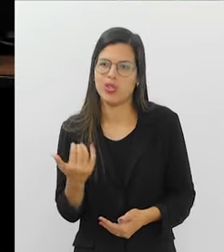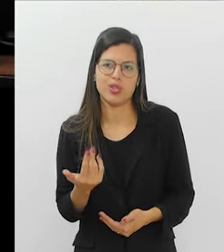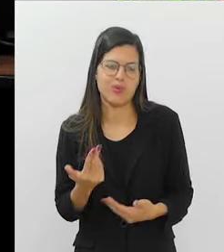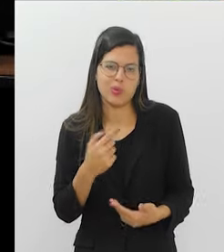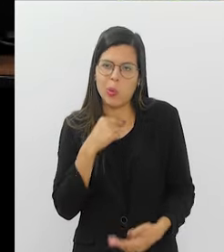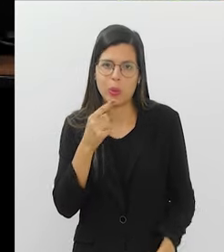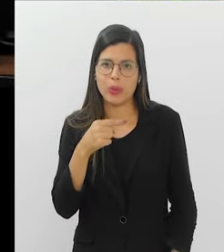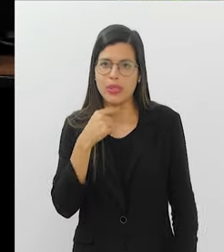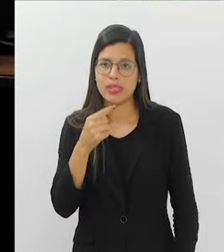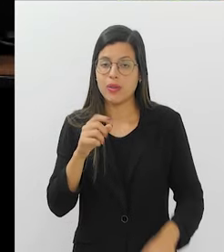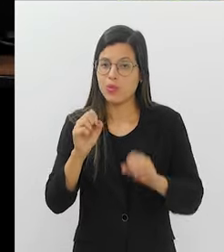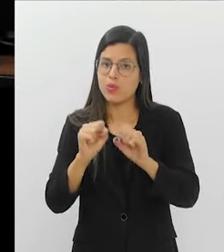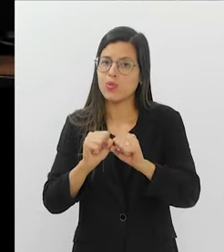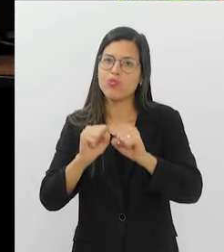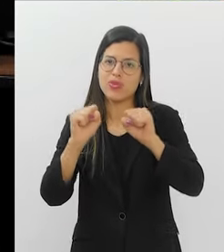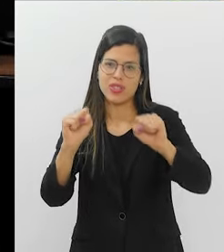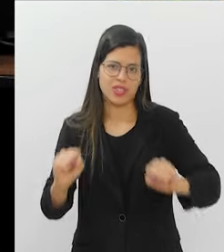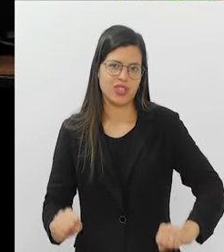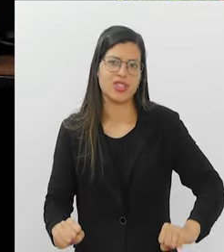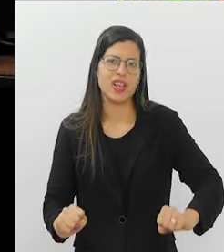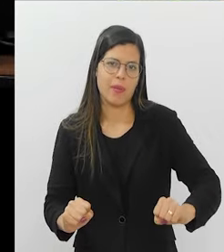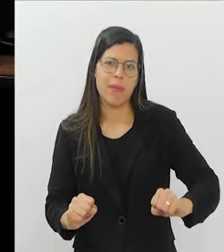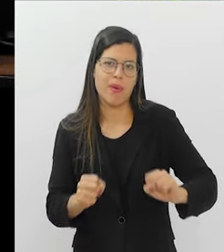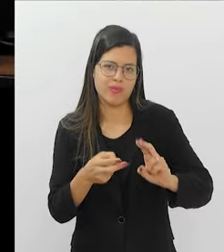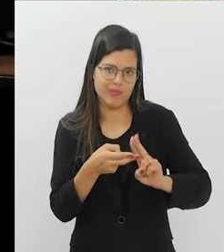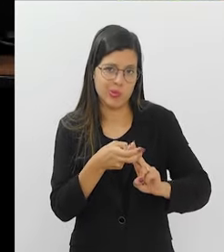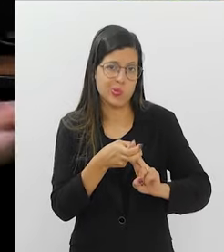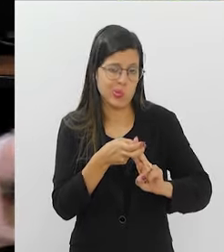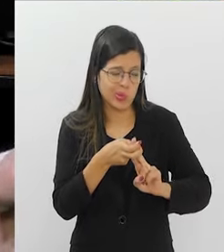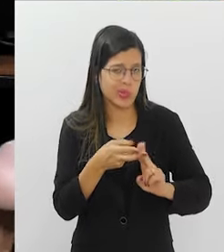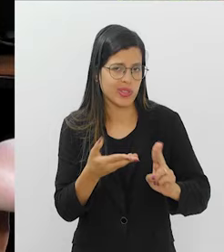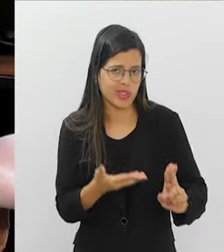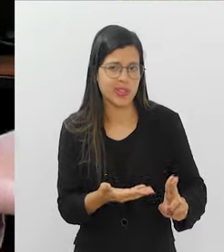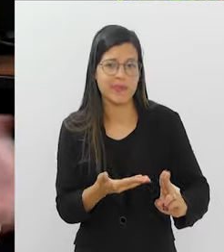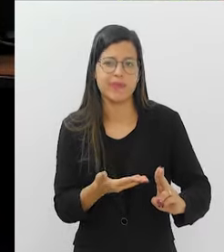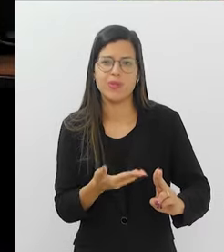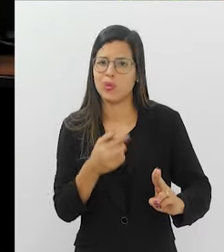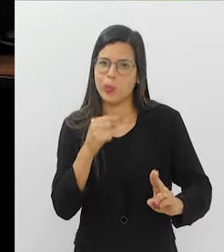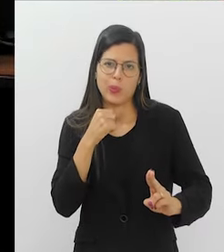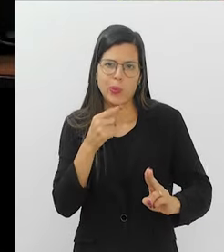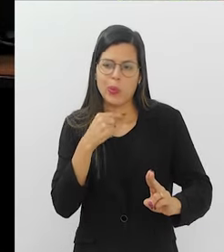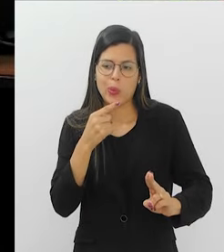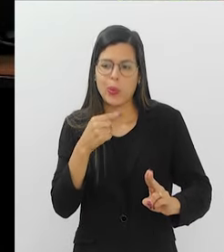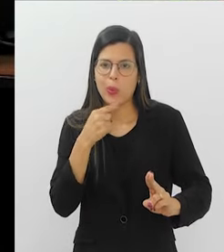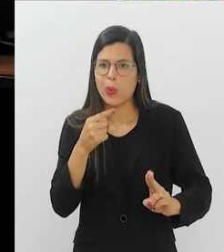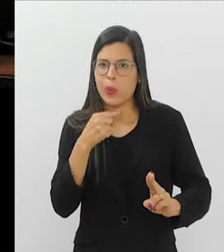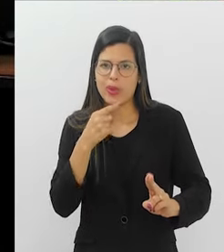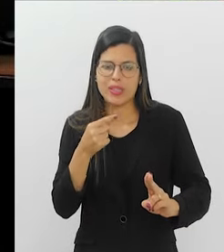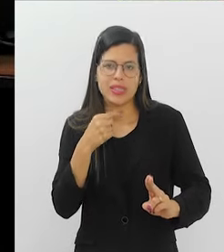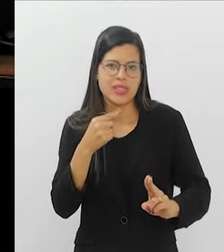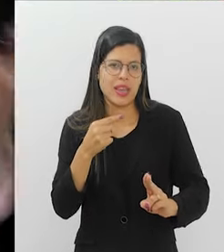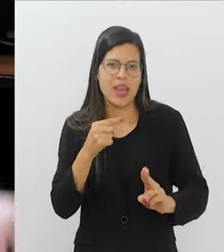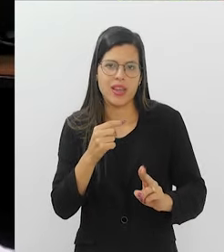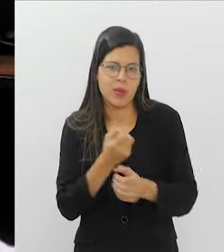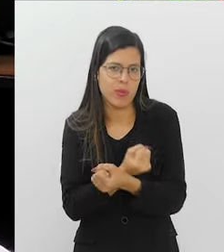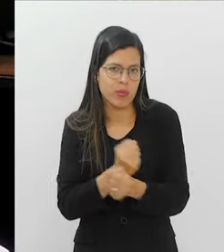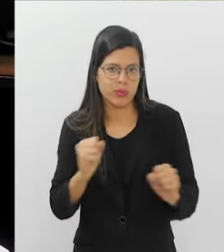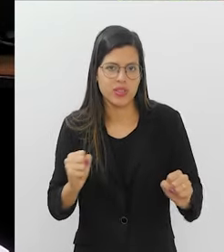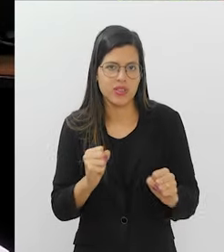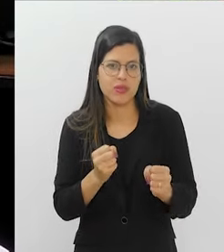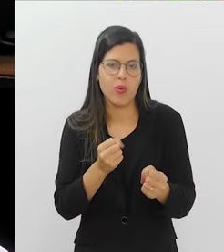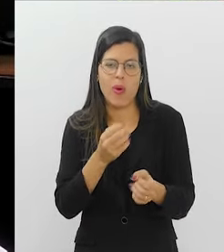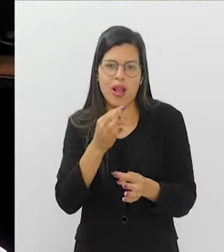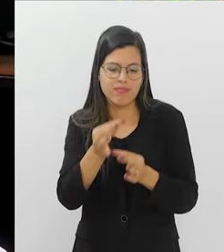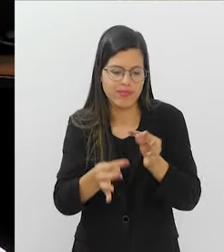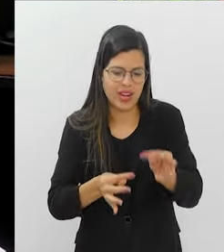plausível, muito menos num sistema como o SUS, né? Onde a gente não consegue abarcar toda essa